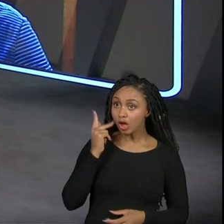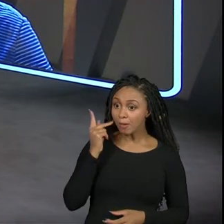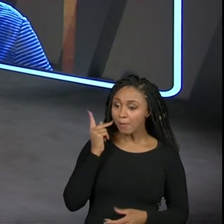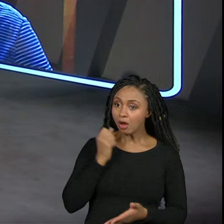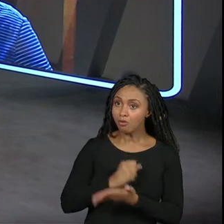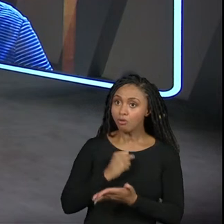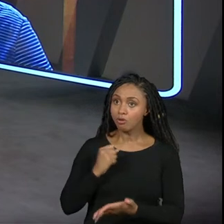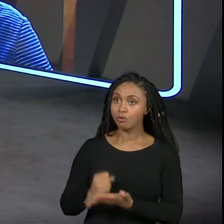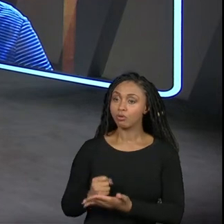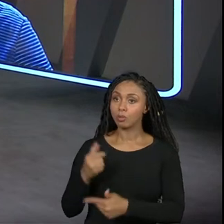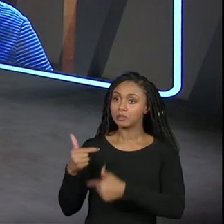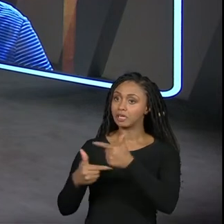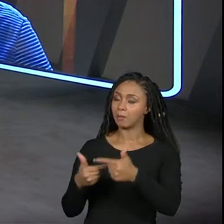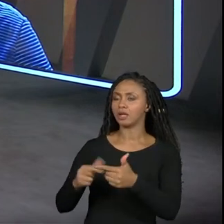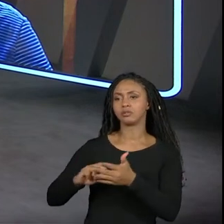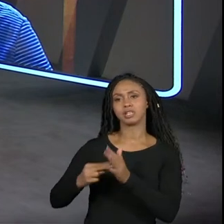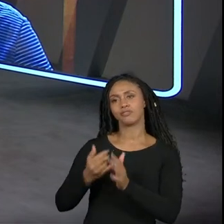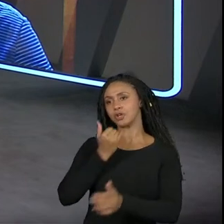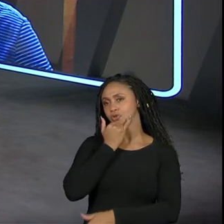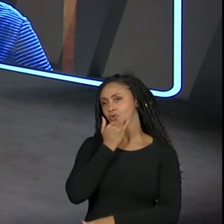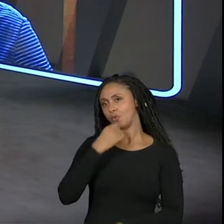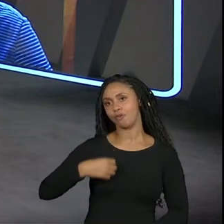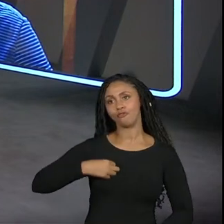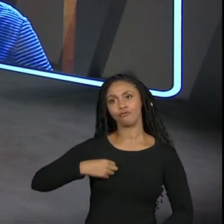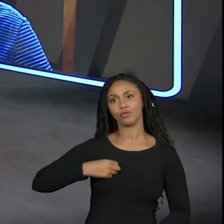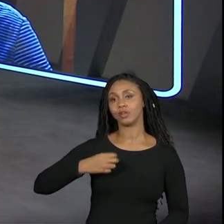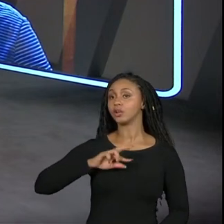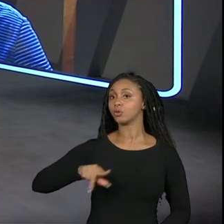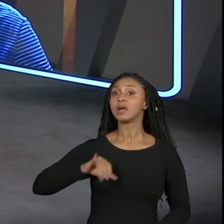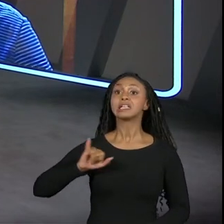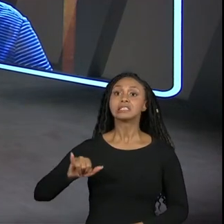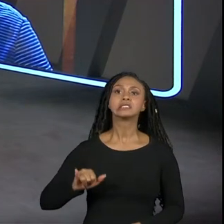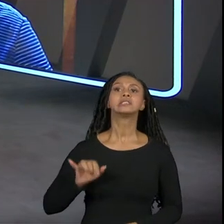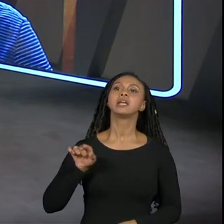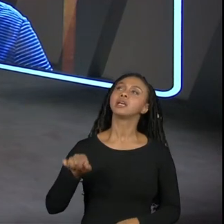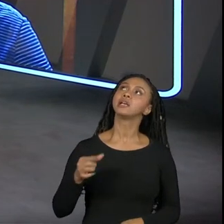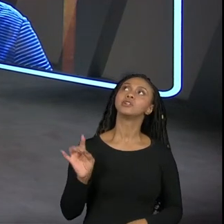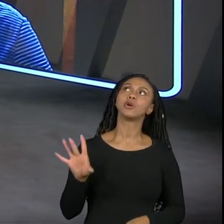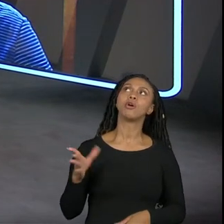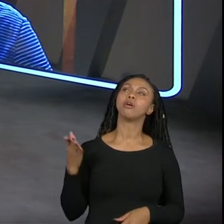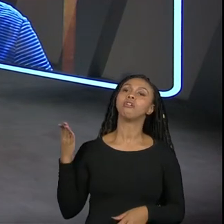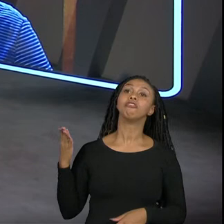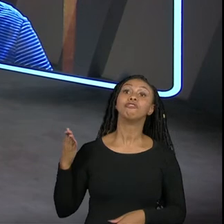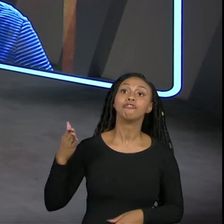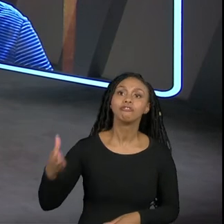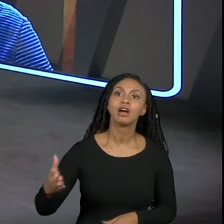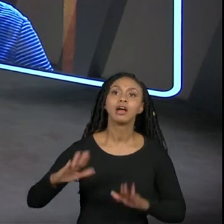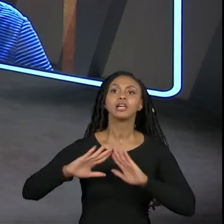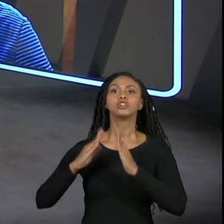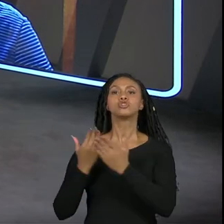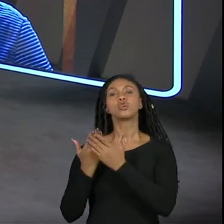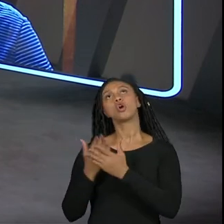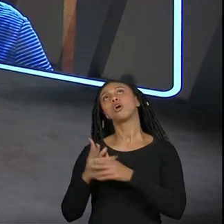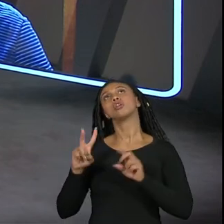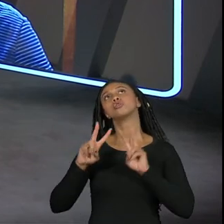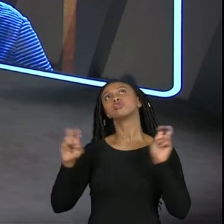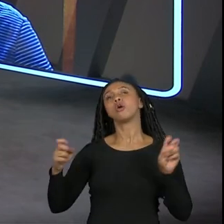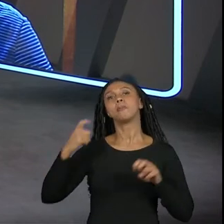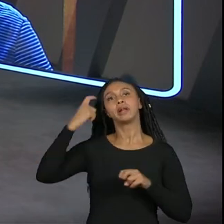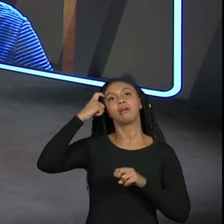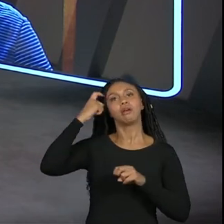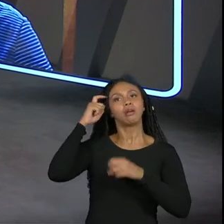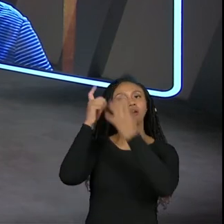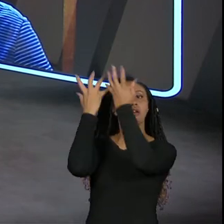diárias não é um trabalho voluntário se ela fizesse isso desse aula de pensamento computacional